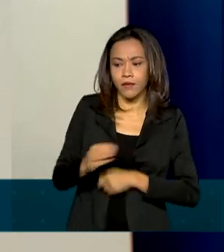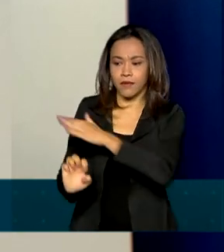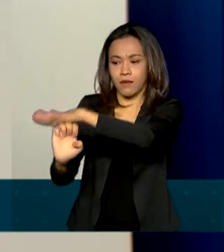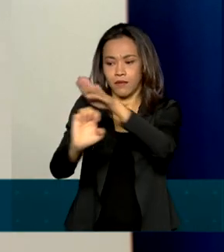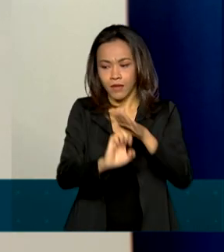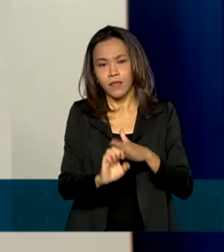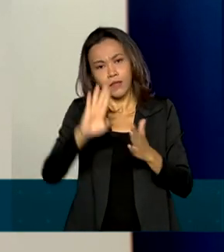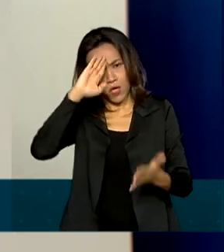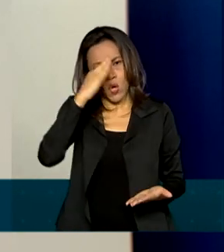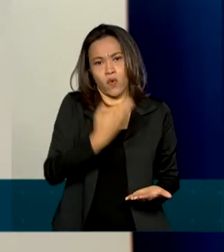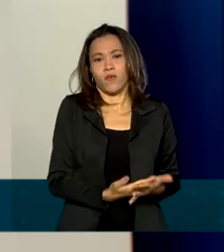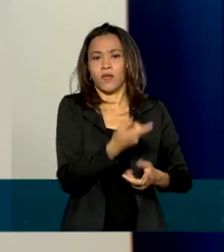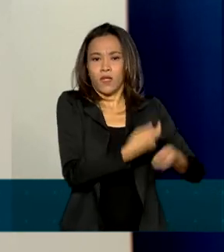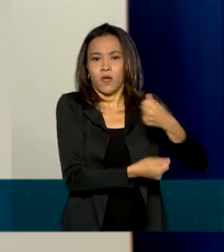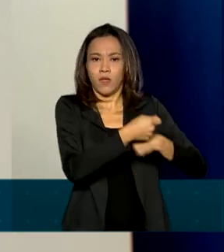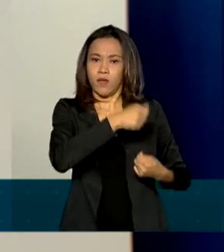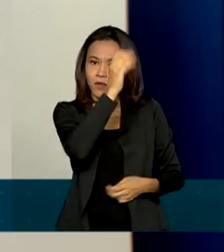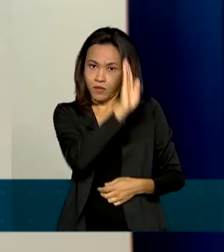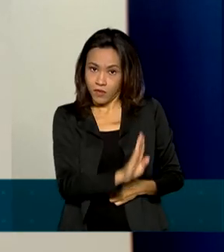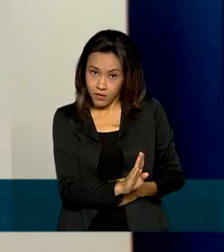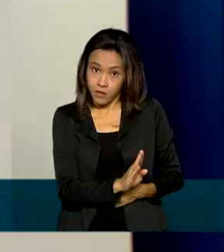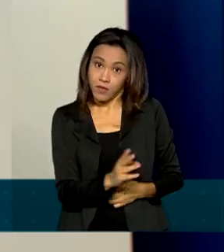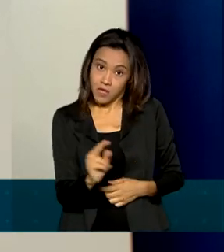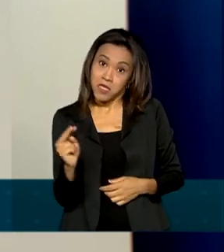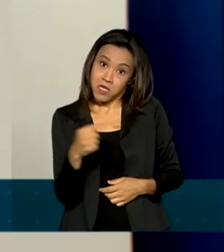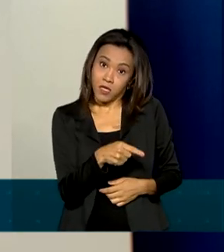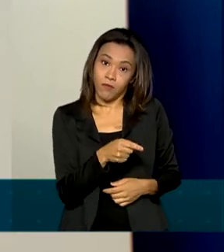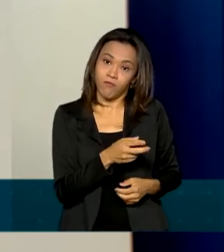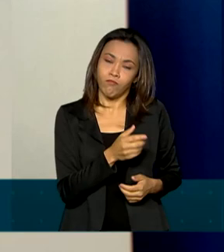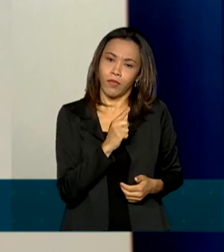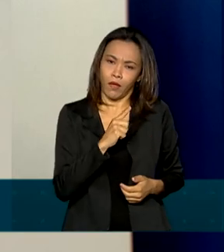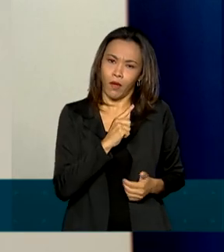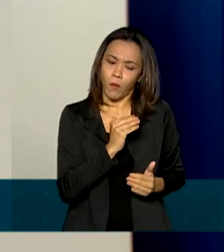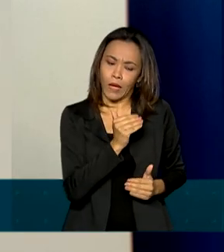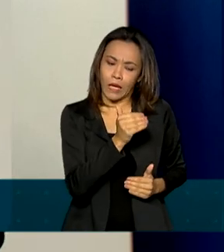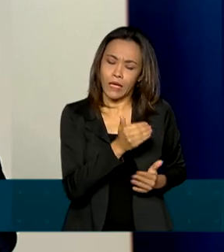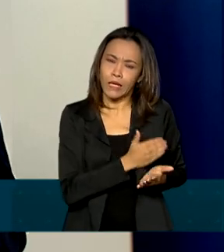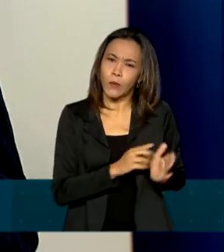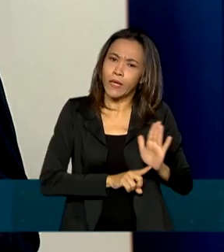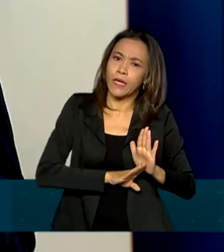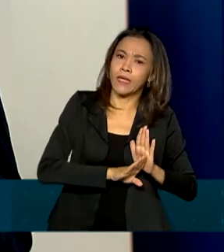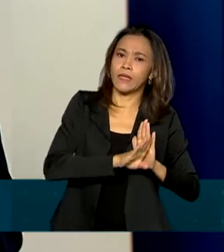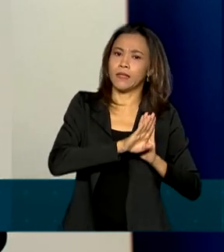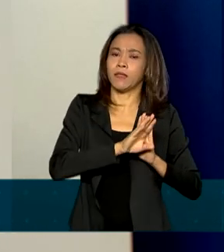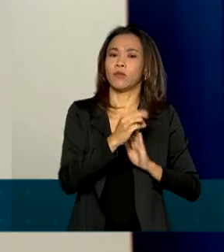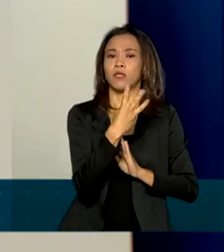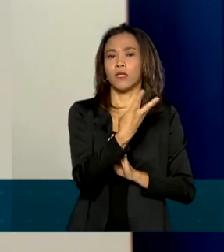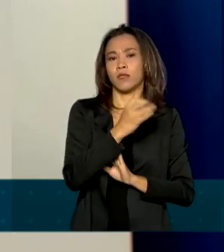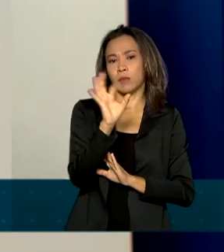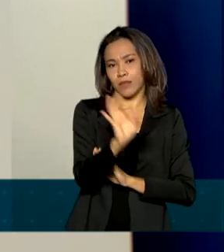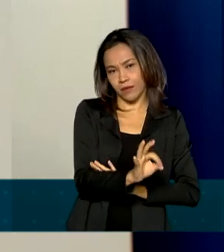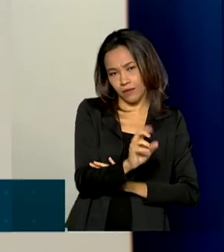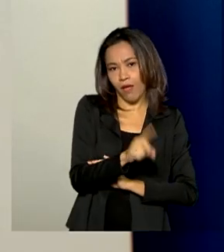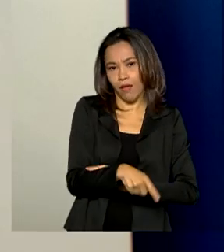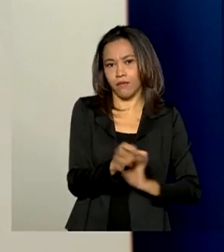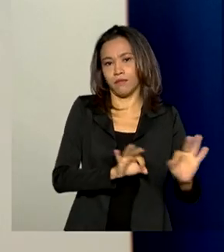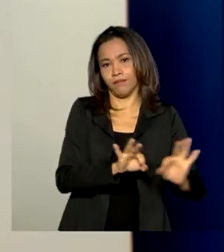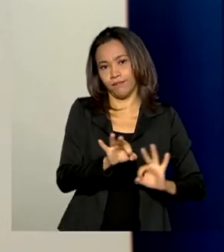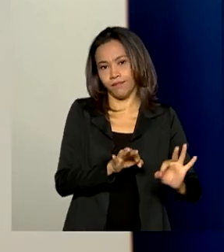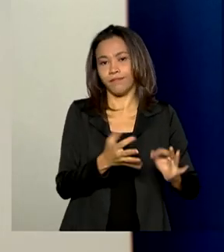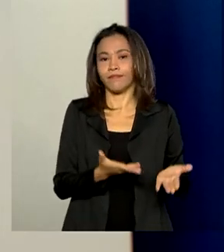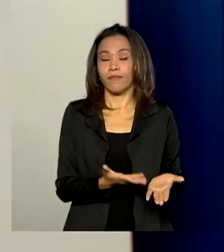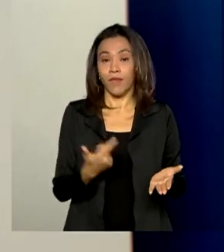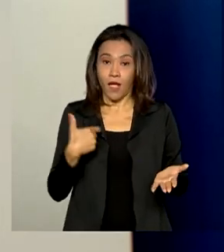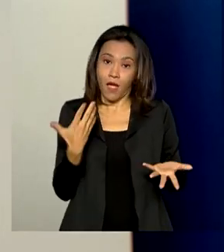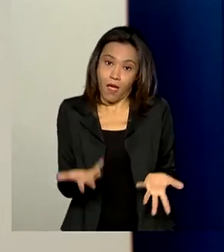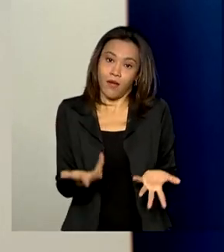na economia brasileira, que prevê um crescimento de 3% neste ano. É a grande previsão. Bom, isso